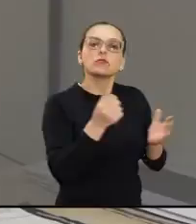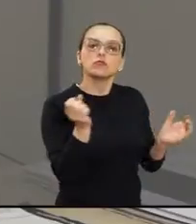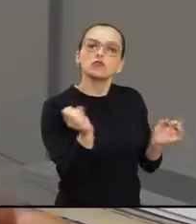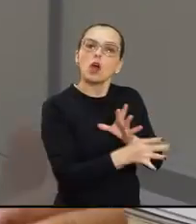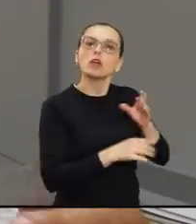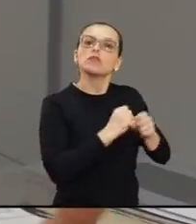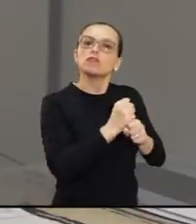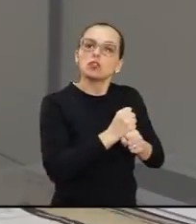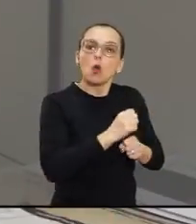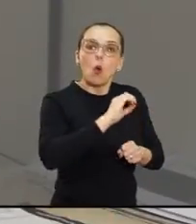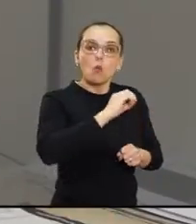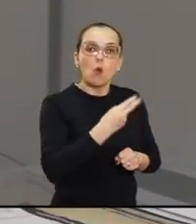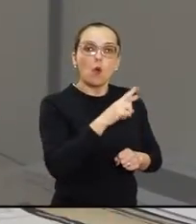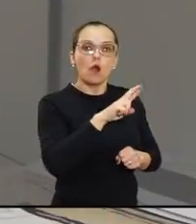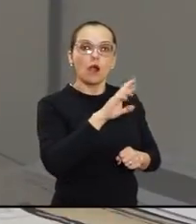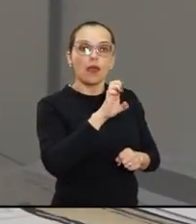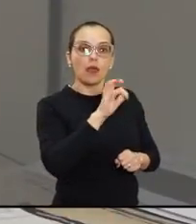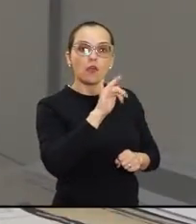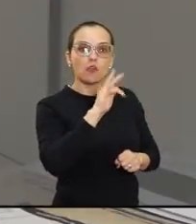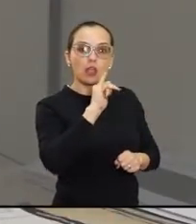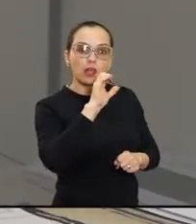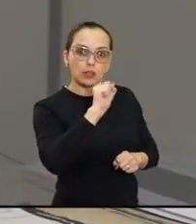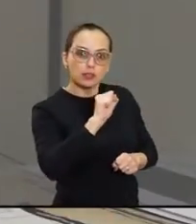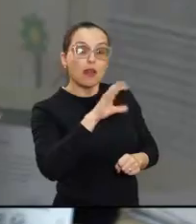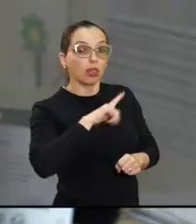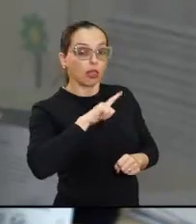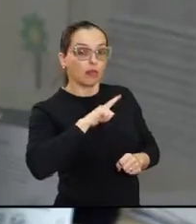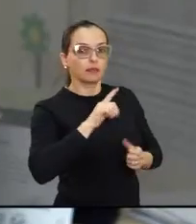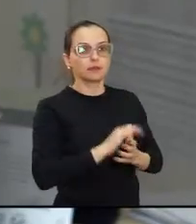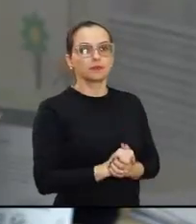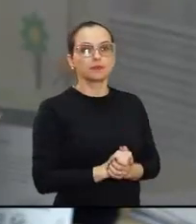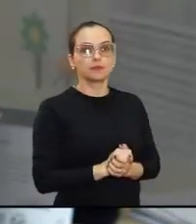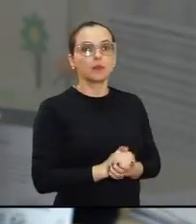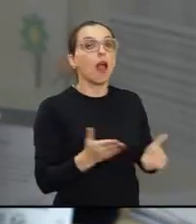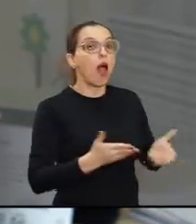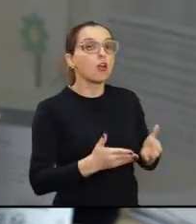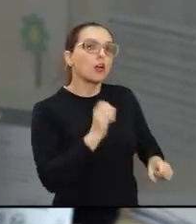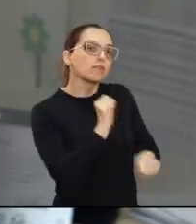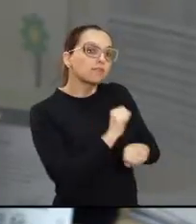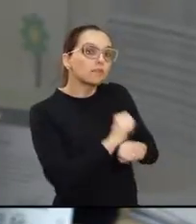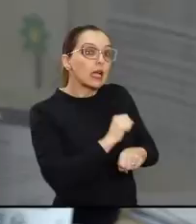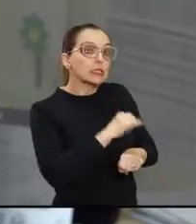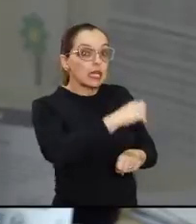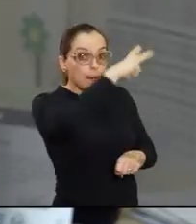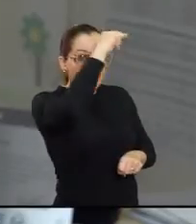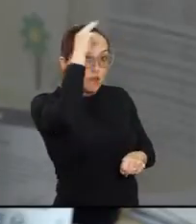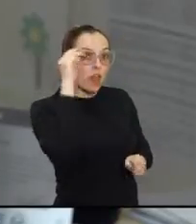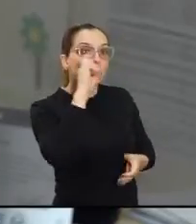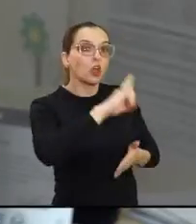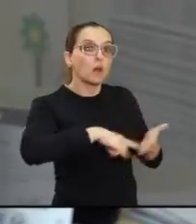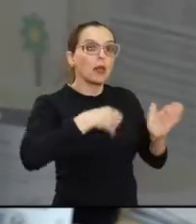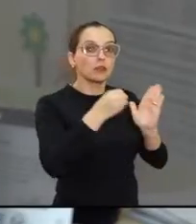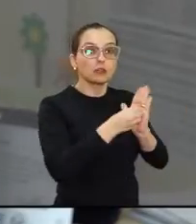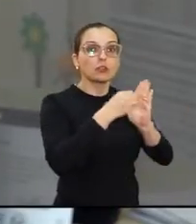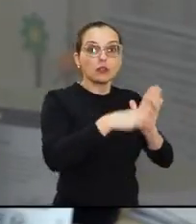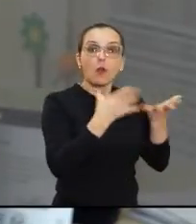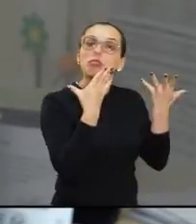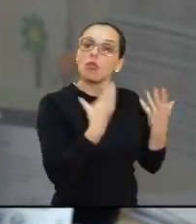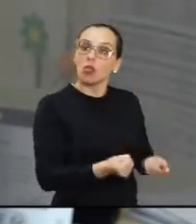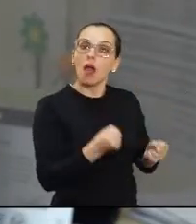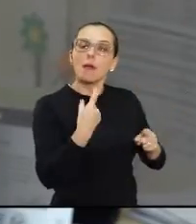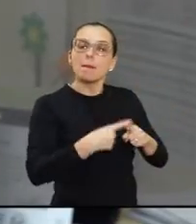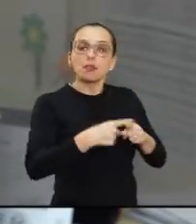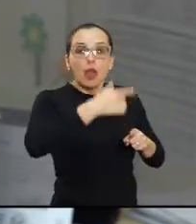do ano, ou quando entrar o refis, e não seja protestado. A expectativa é que o prefeito sensibilize com o